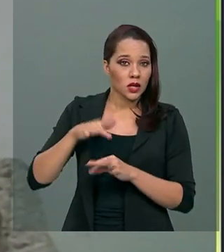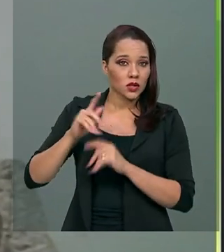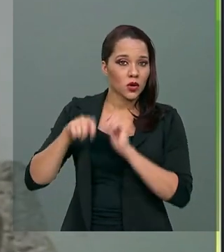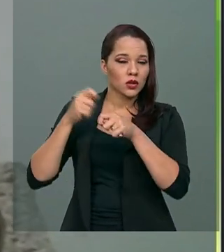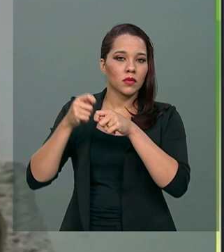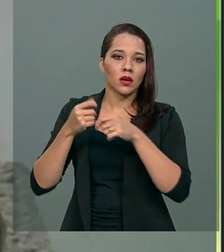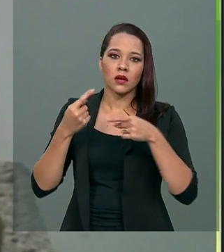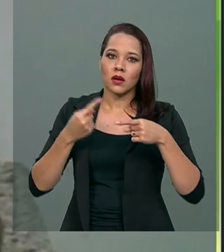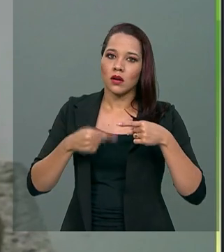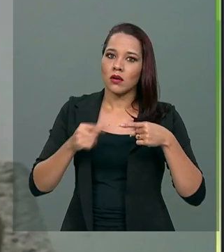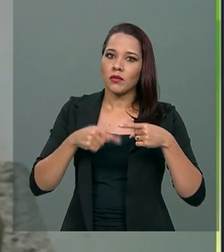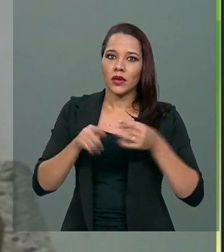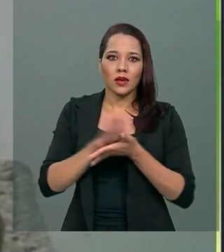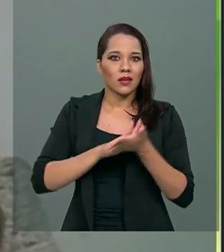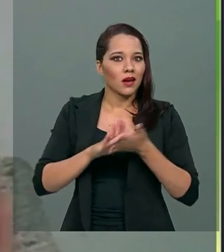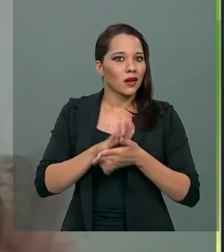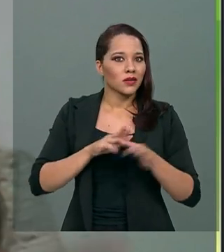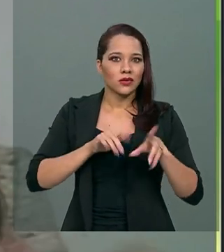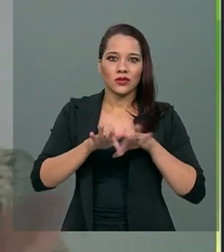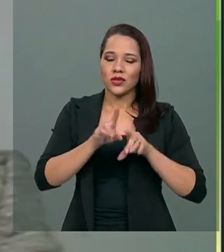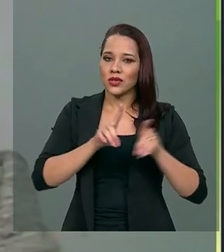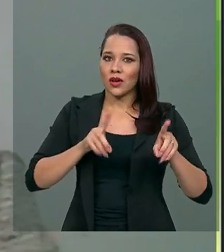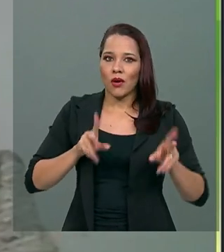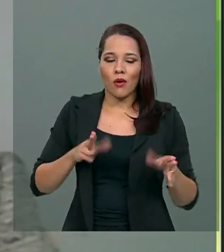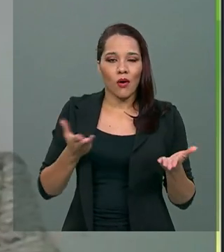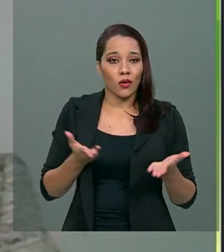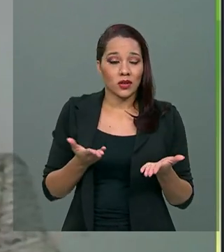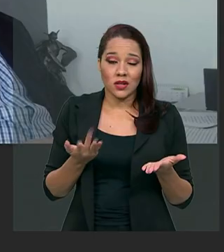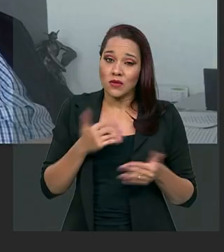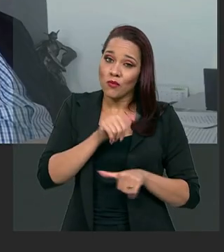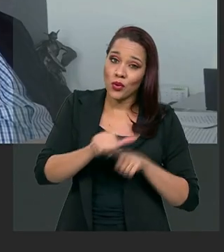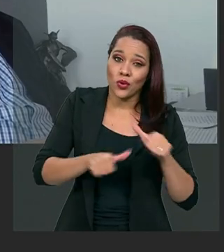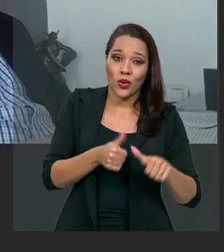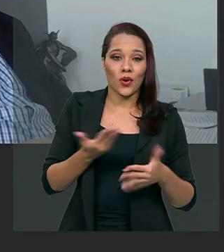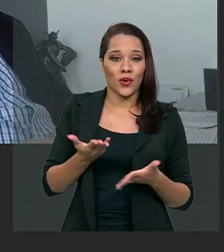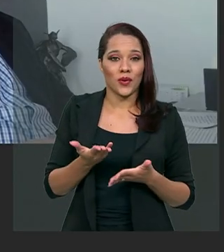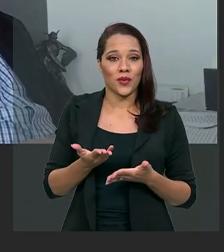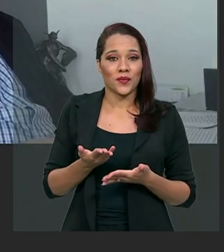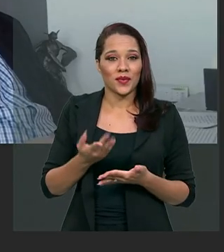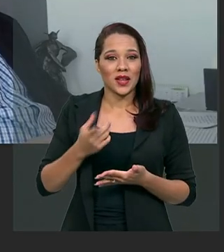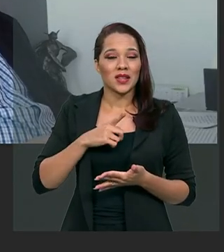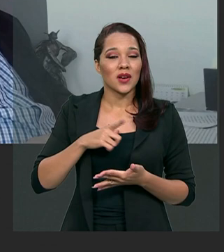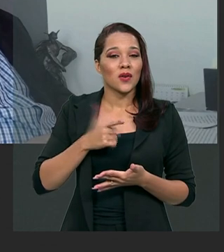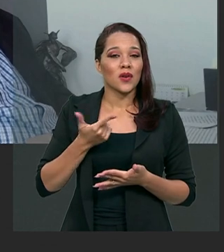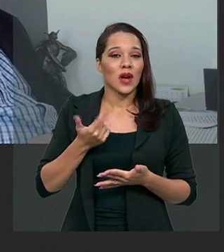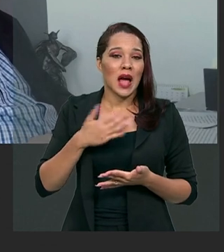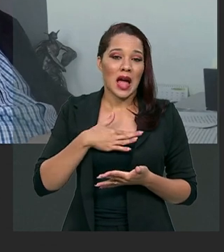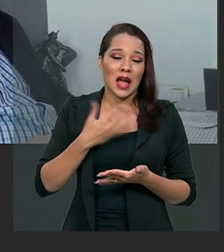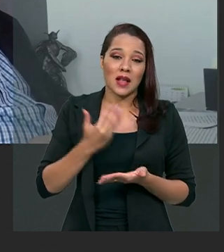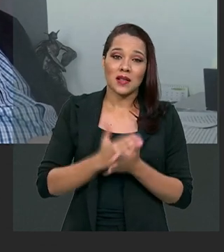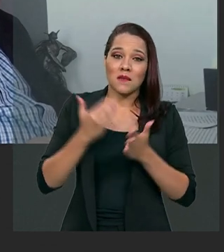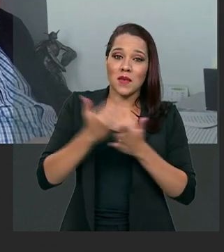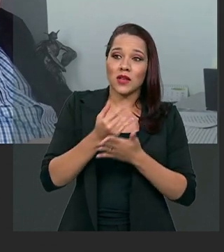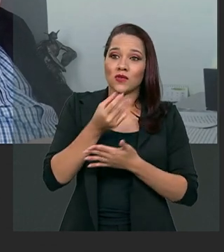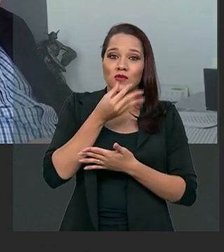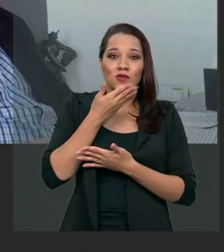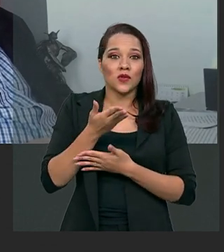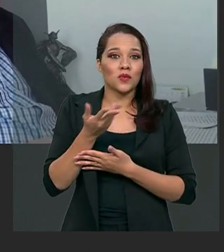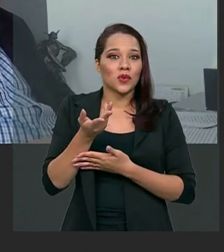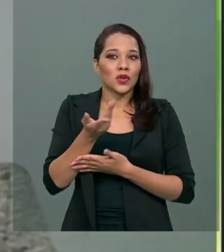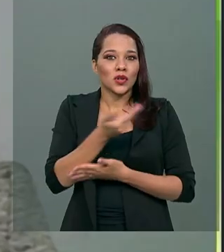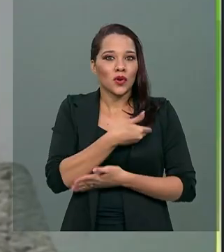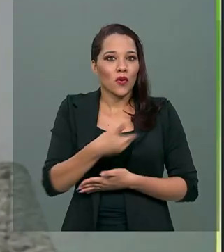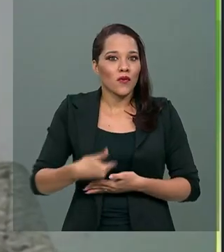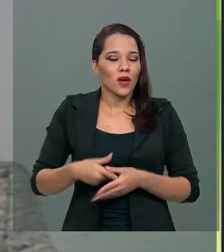não tinha nada de digital. A gente mudou essa base, esse imposto sobre transações financeiras que o governo